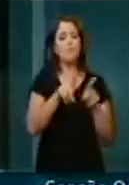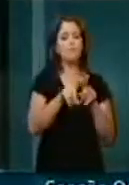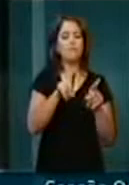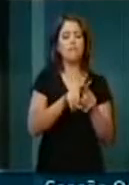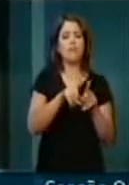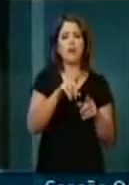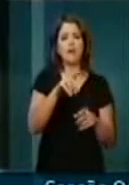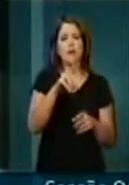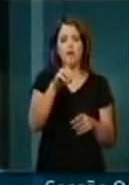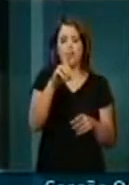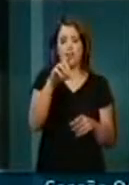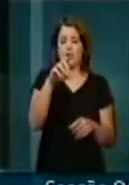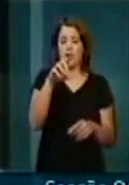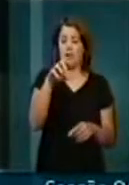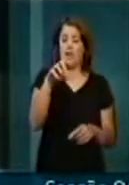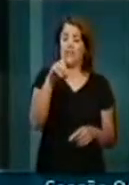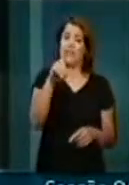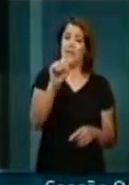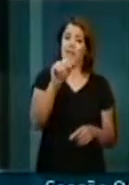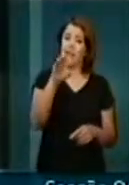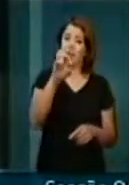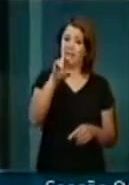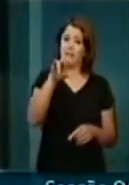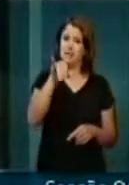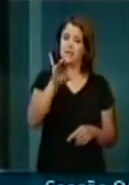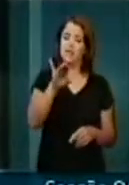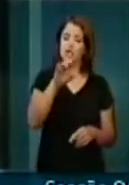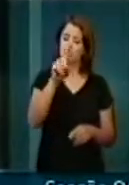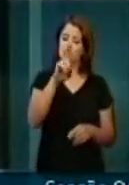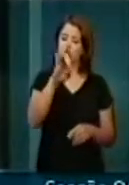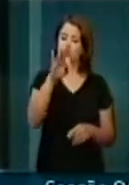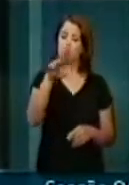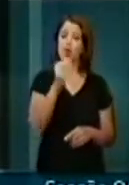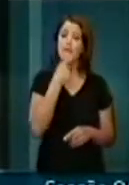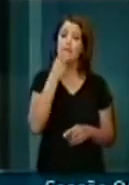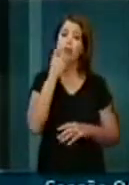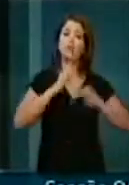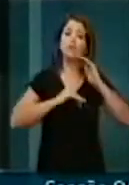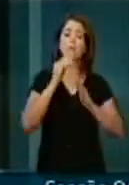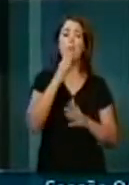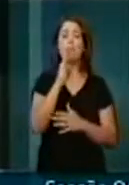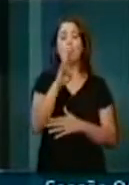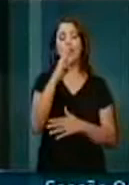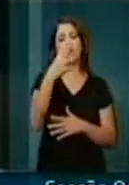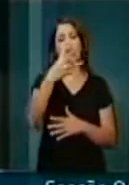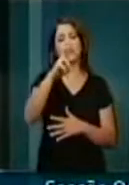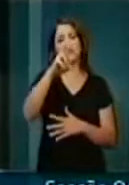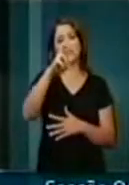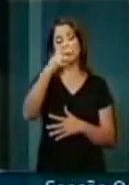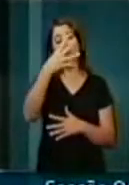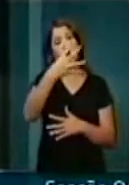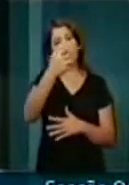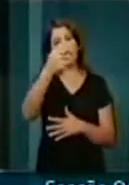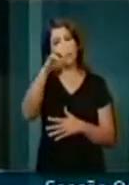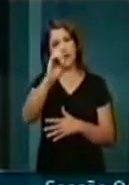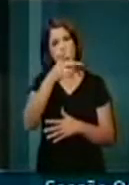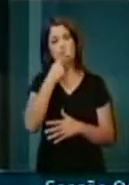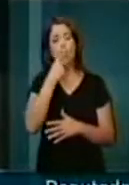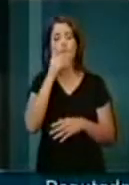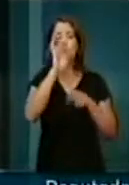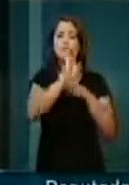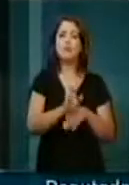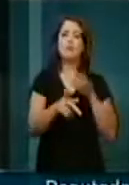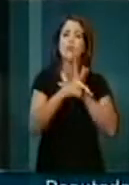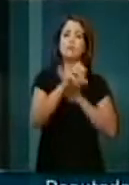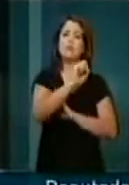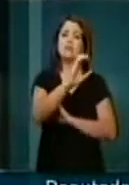se encontrava presente a esse momento, e falar sobre a BR-470. O Estado de Santa